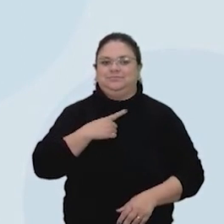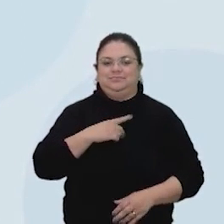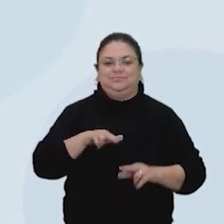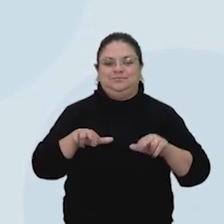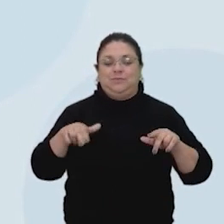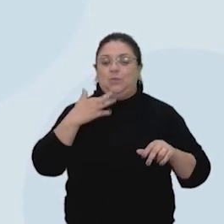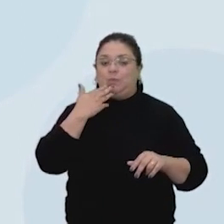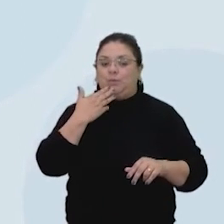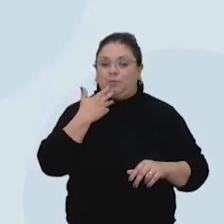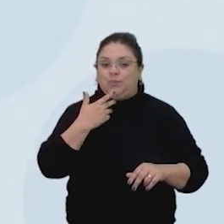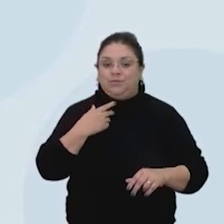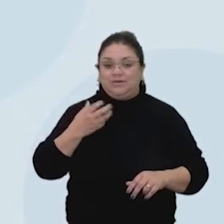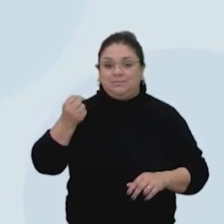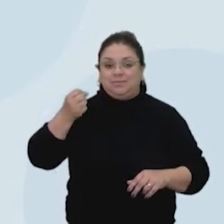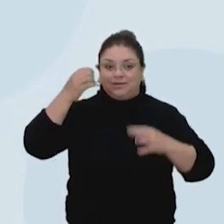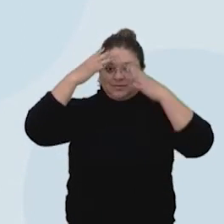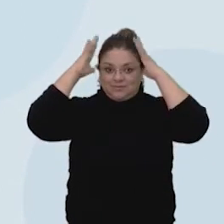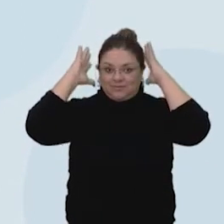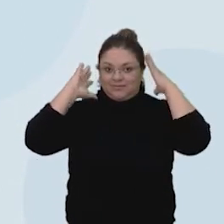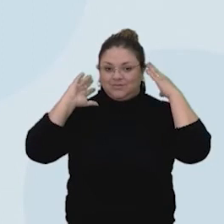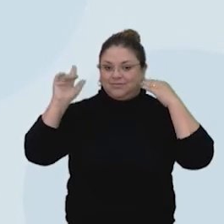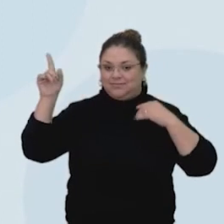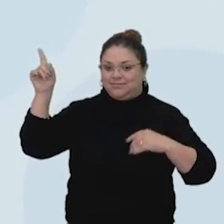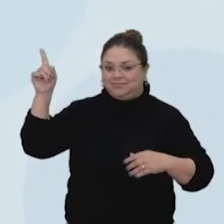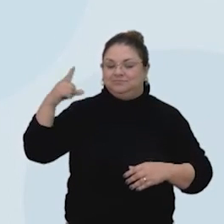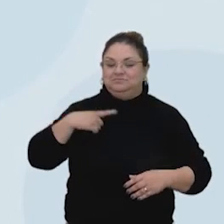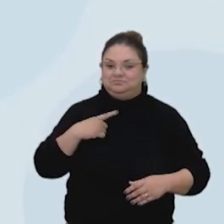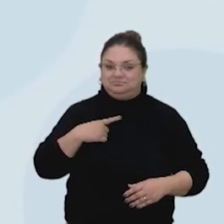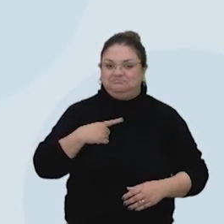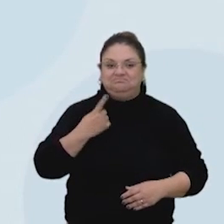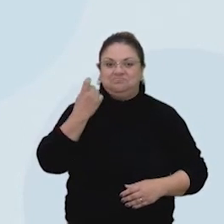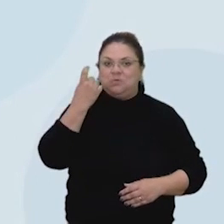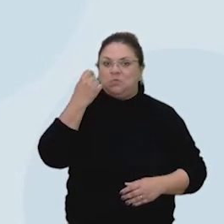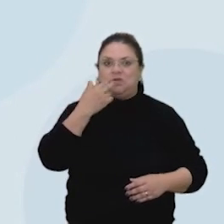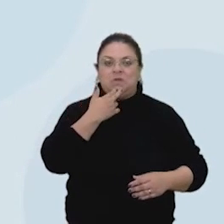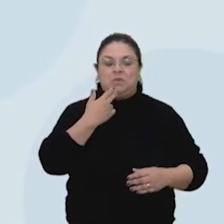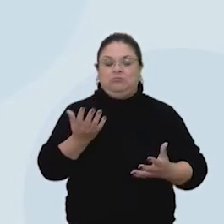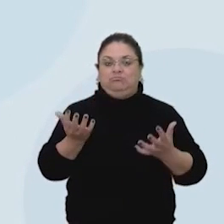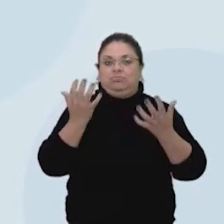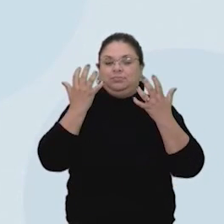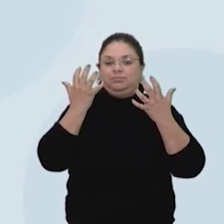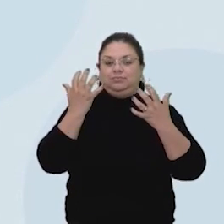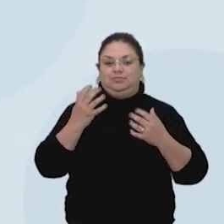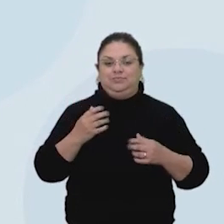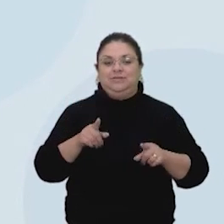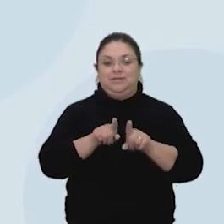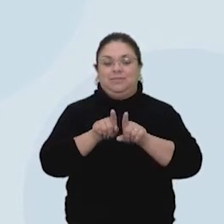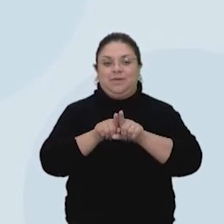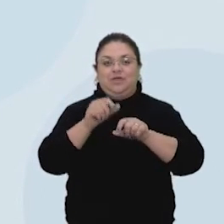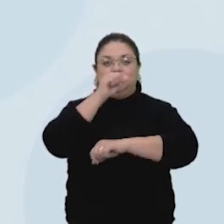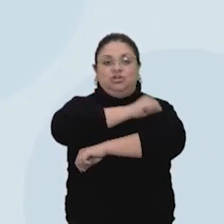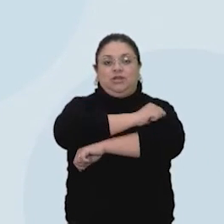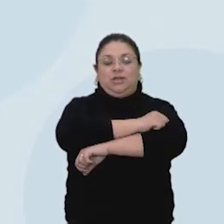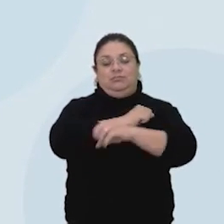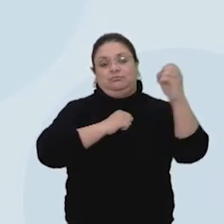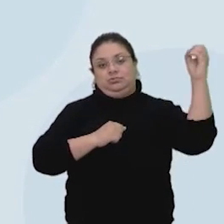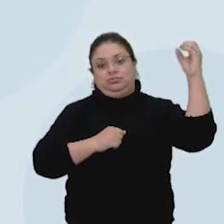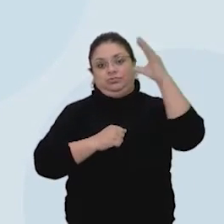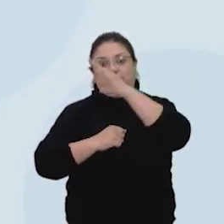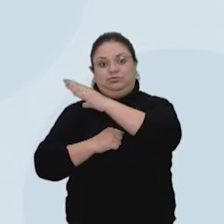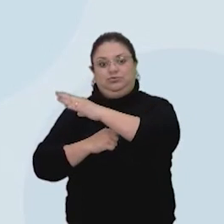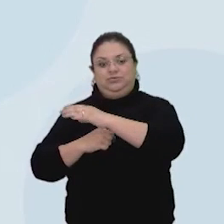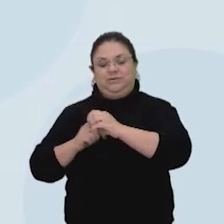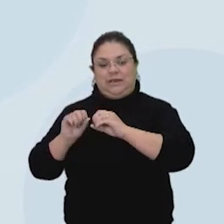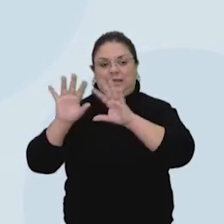me chama a atenção. Por exemplo, o branco na cabeça dela. É a única coisa que destaca bem. E a luz da janela. Destaca bastante esse